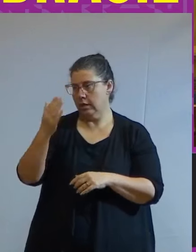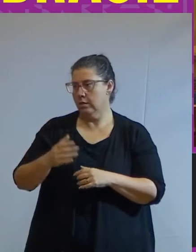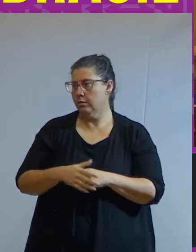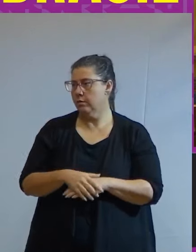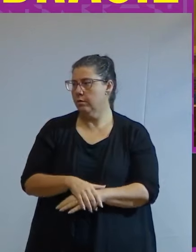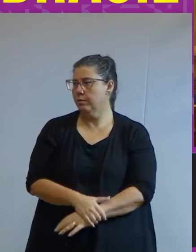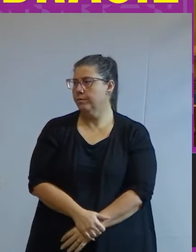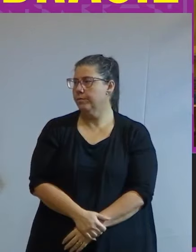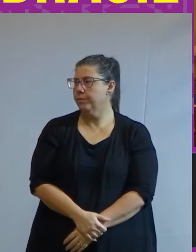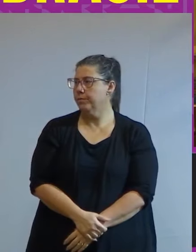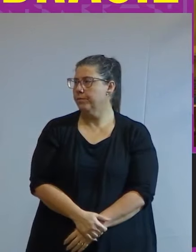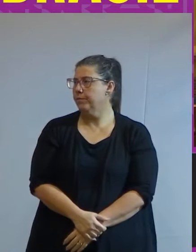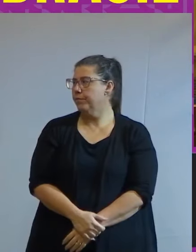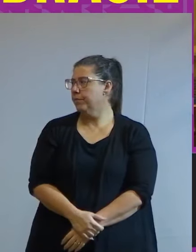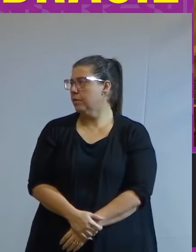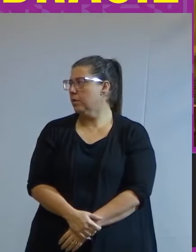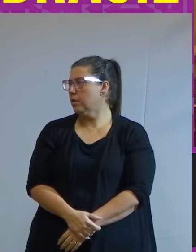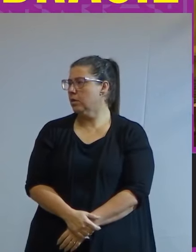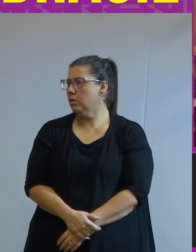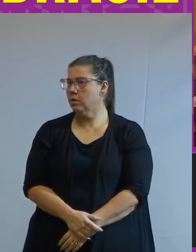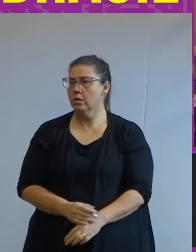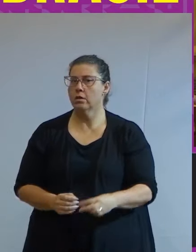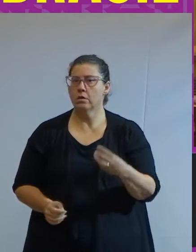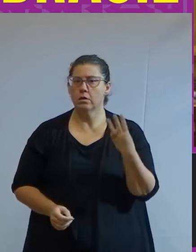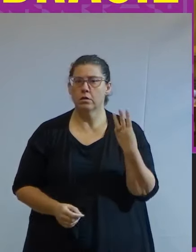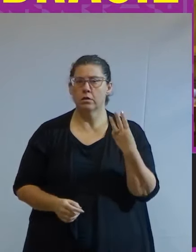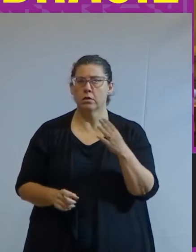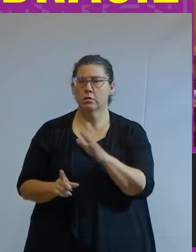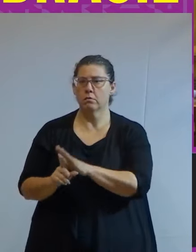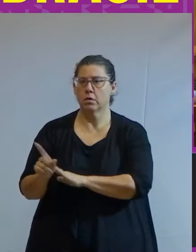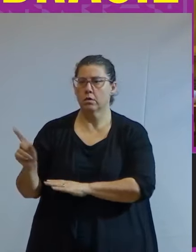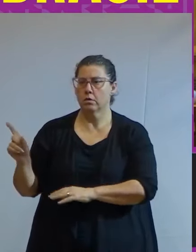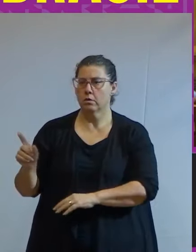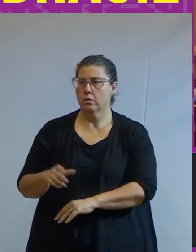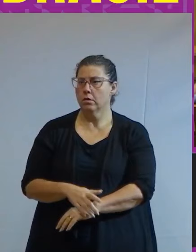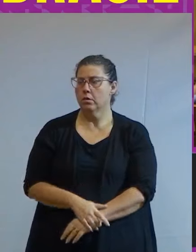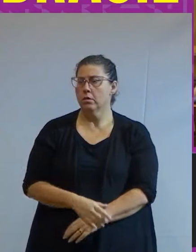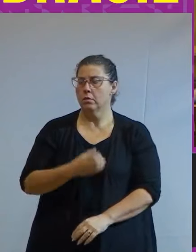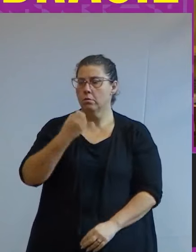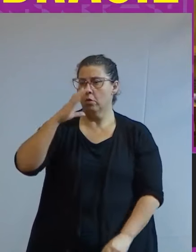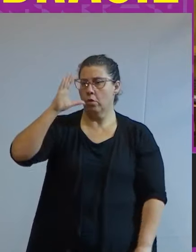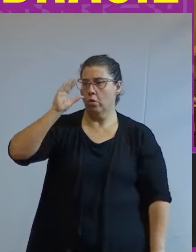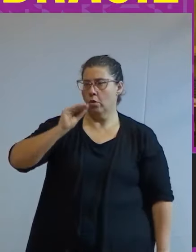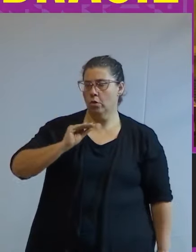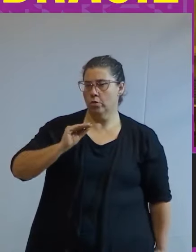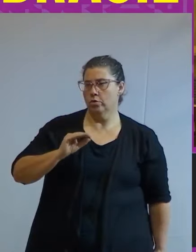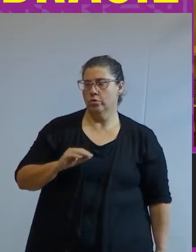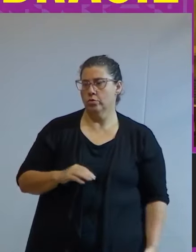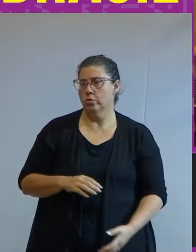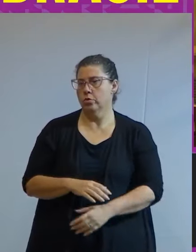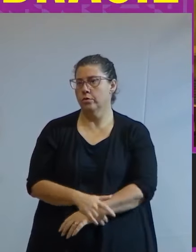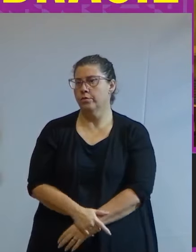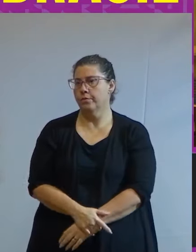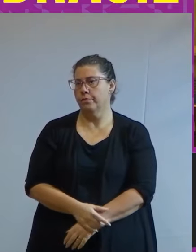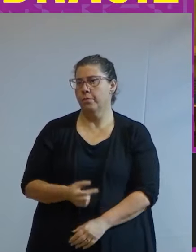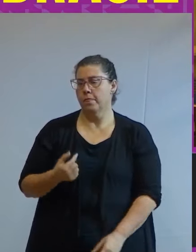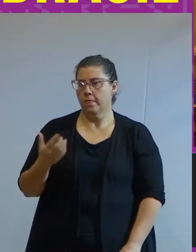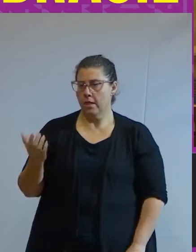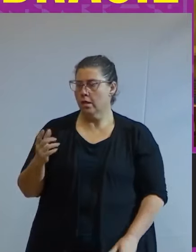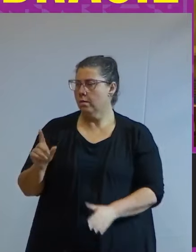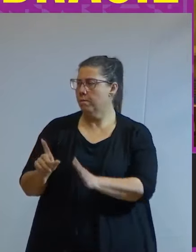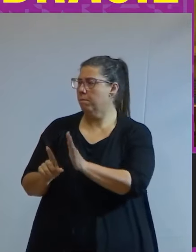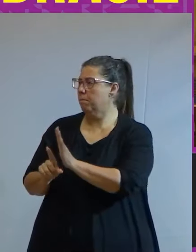haveria mais uma terceira questão boa noite eu gostaria de